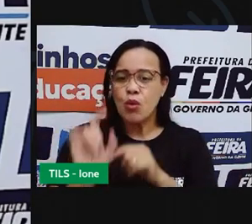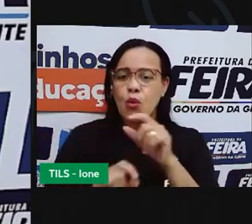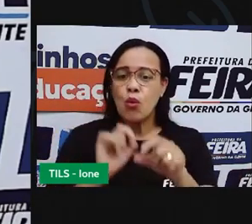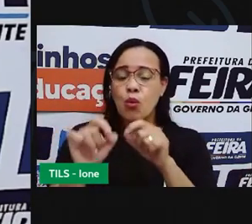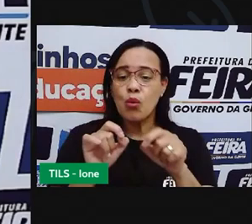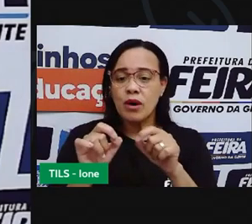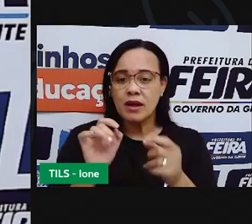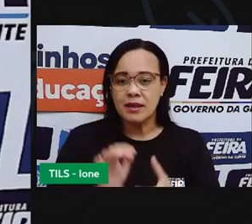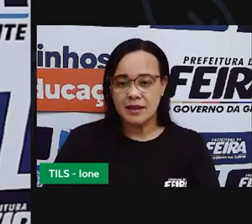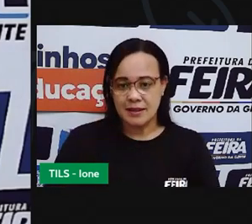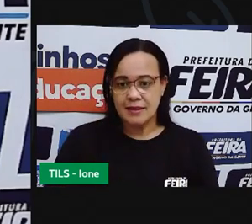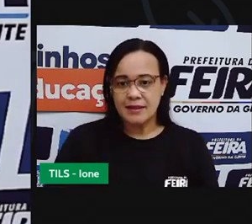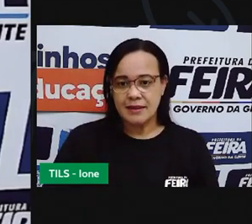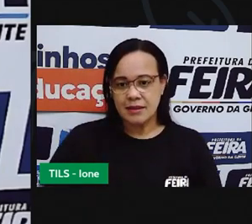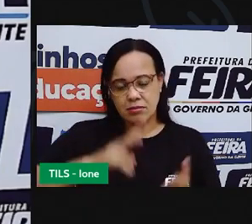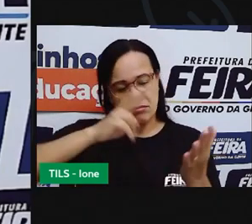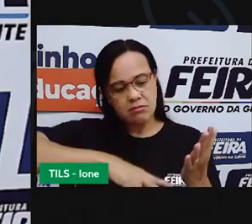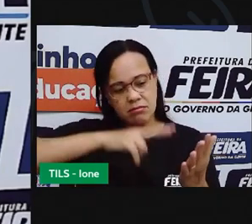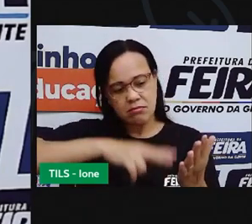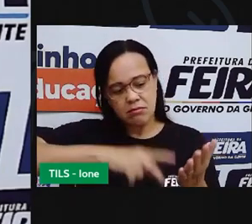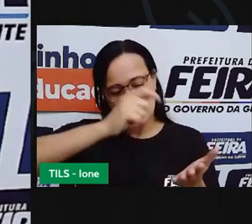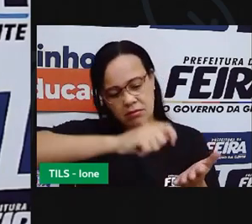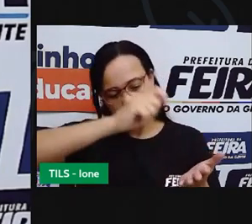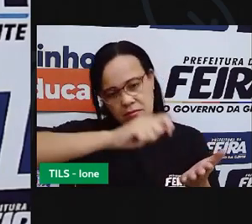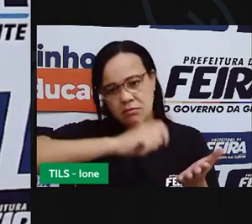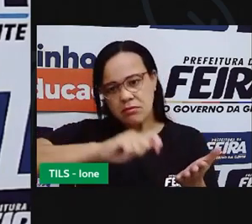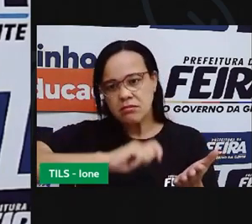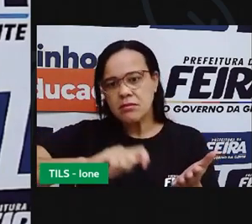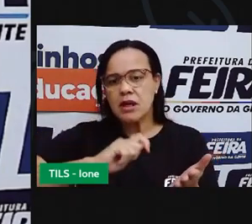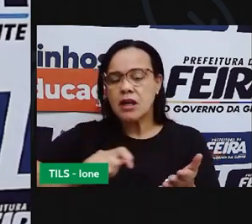A Escrita